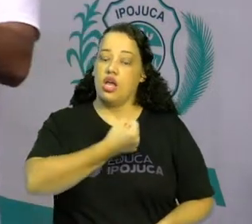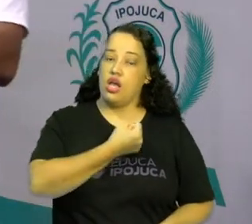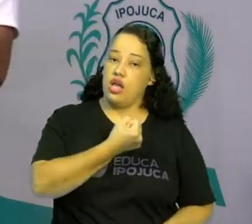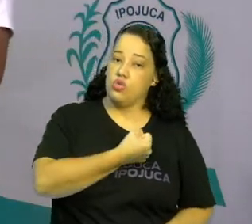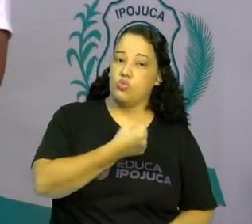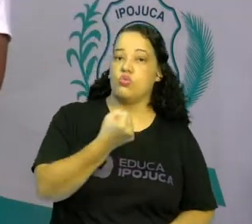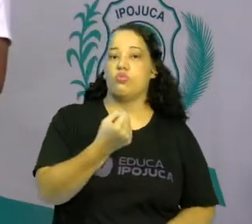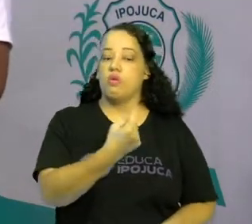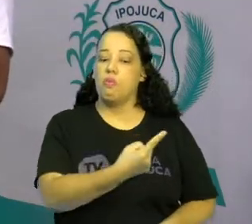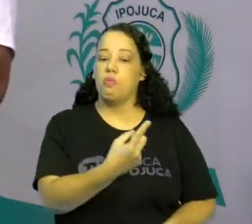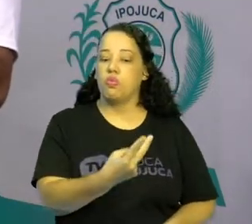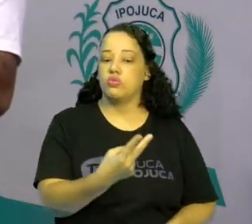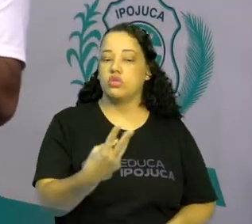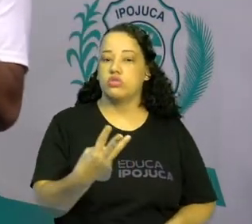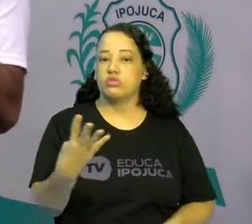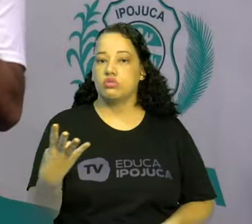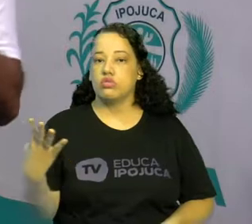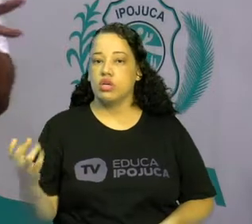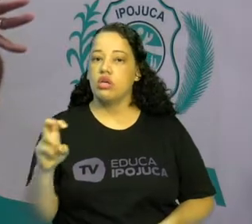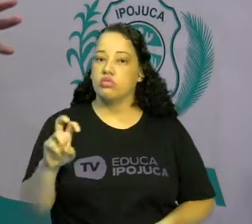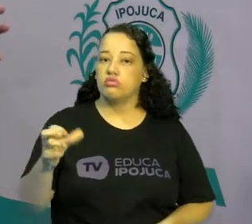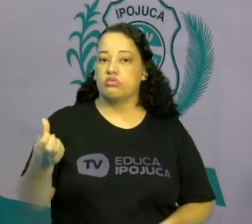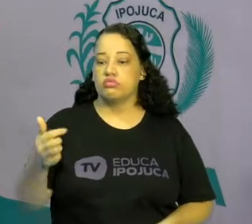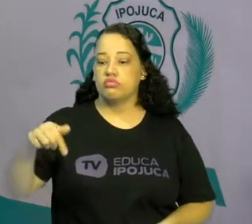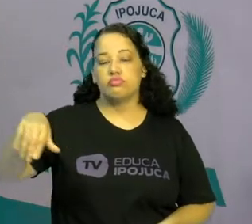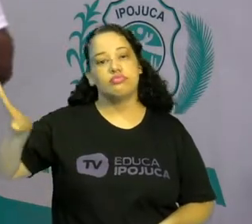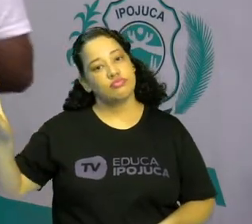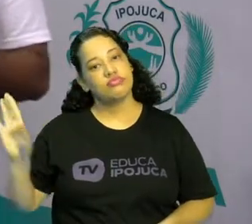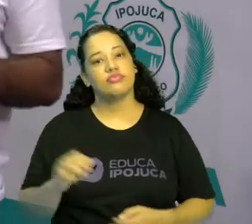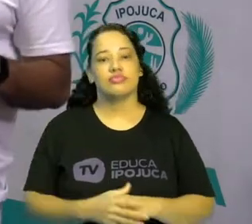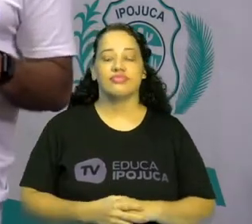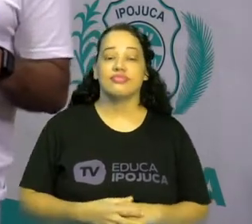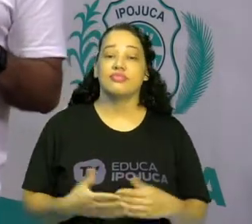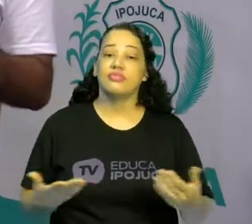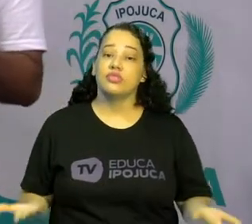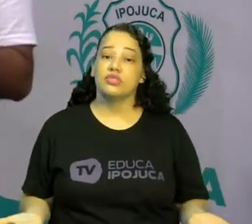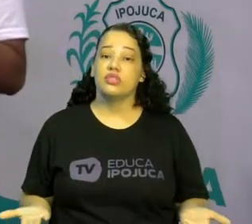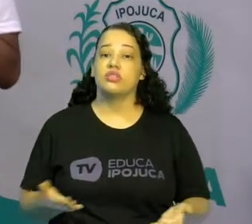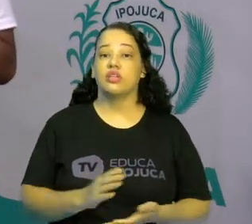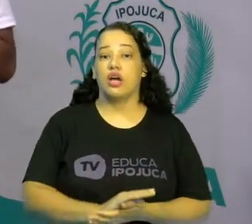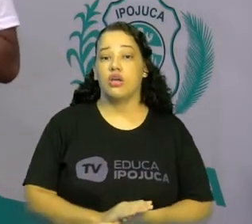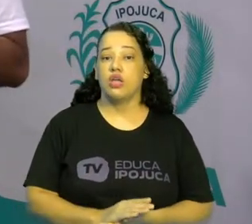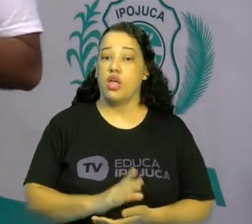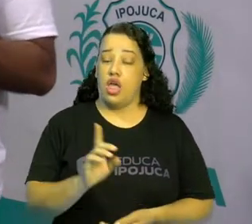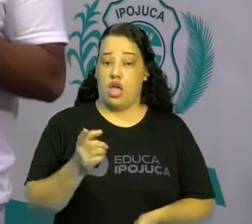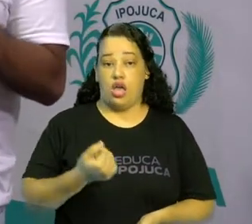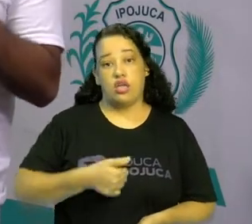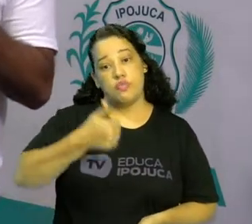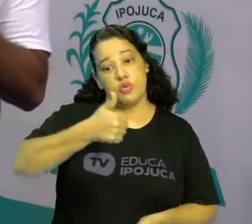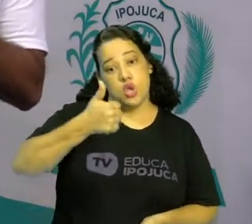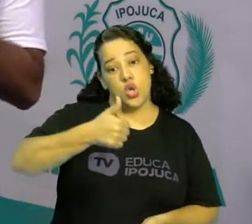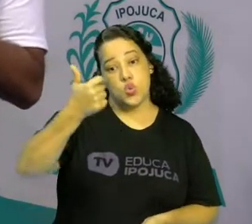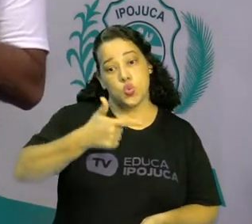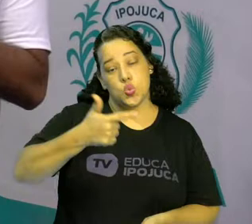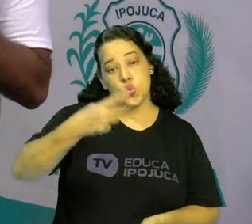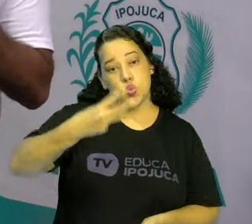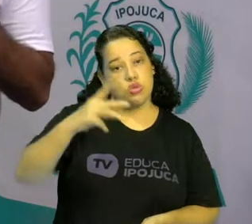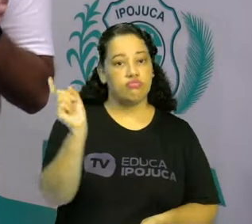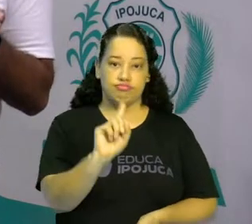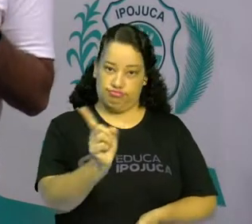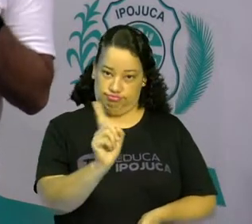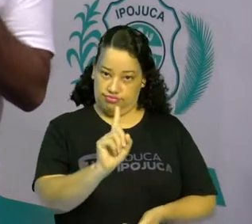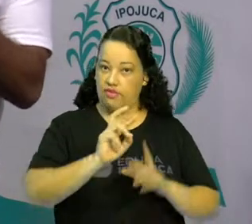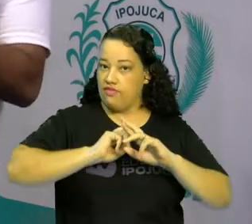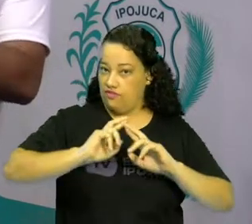1, 2, 3, 4 e assim por diante. Não são os ordinais que nós contamos como